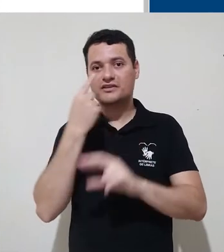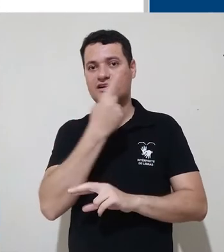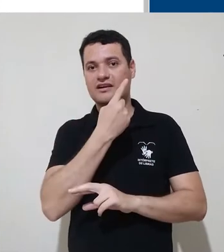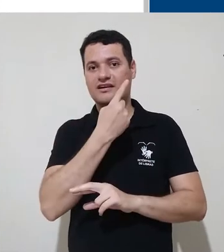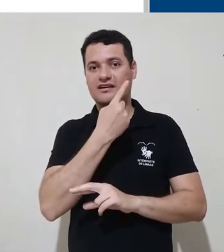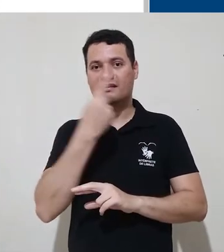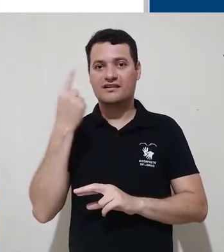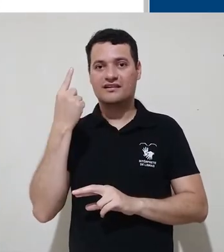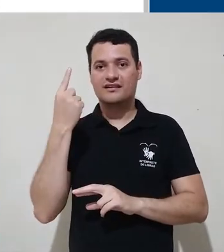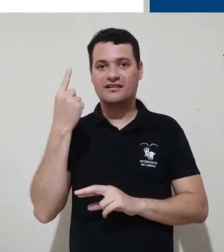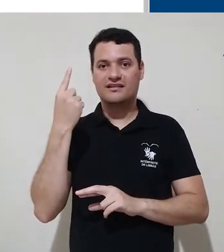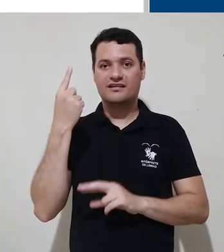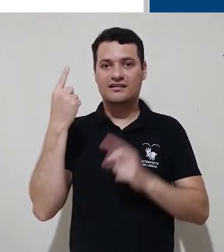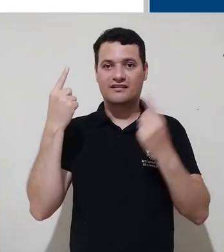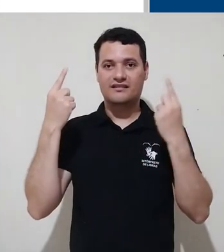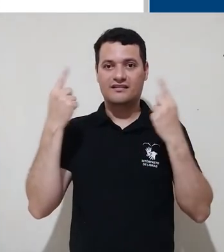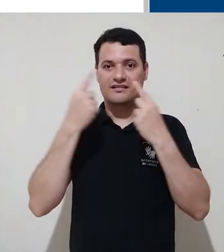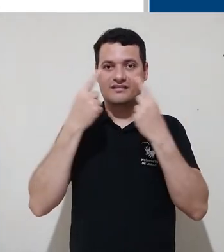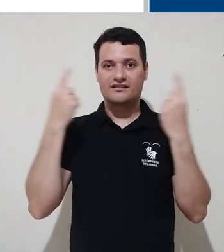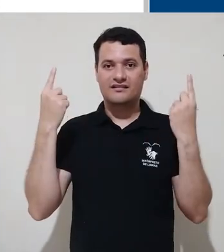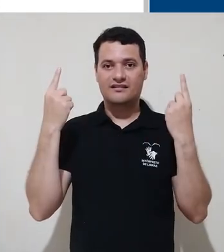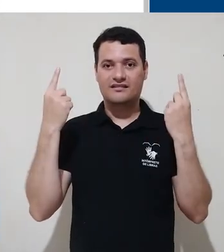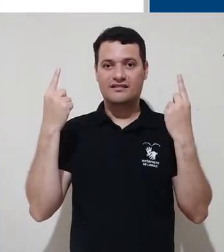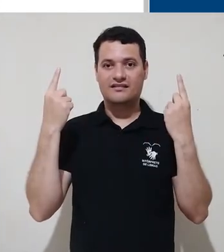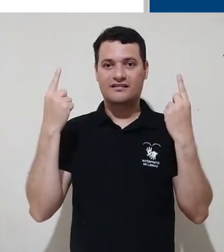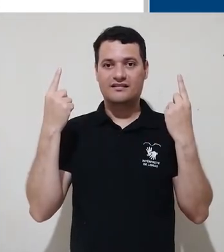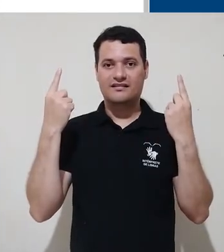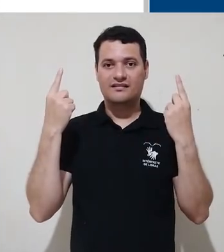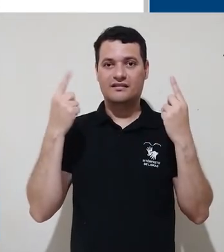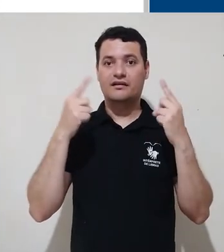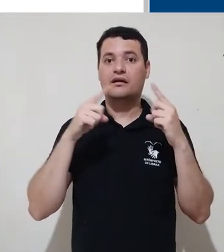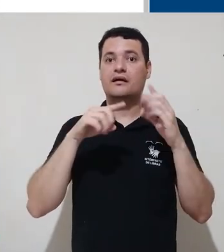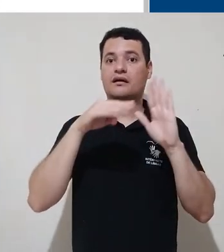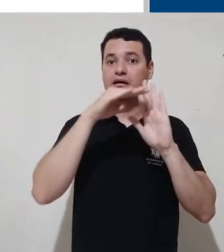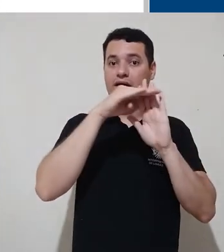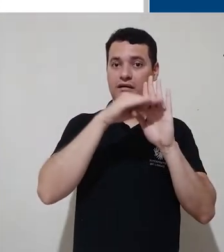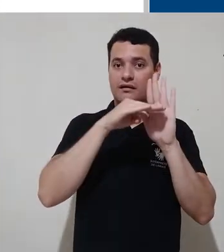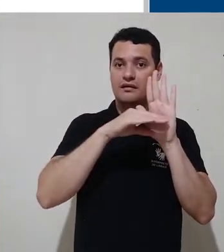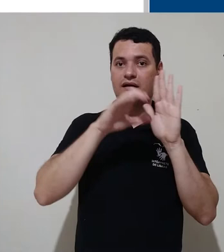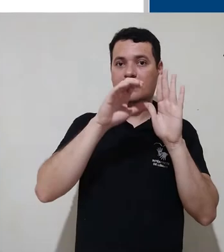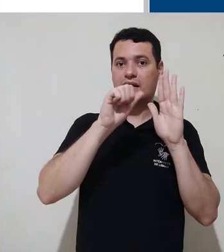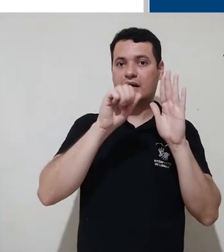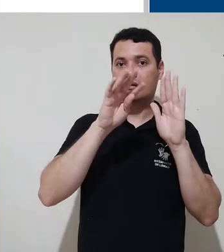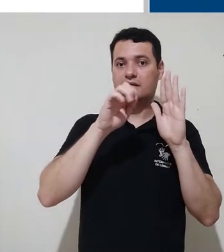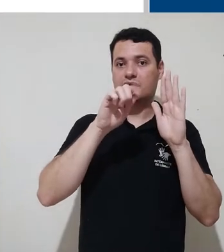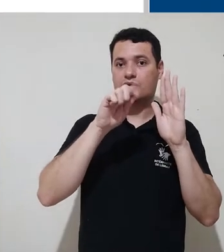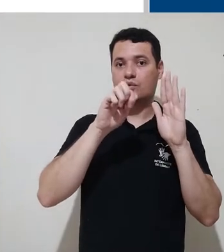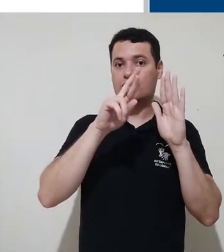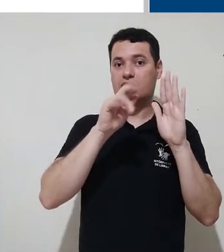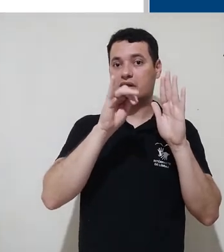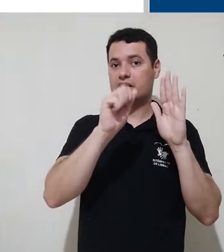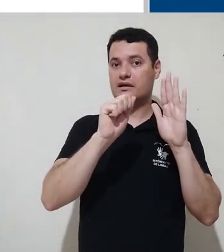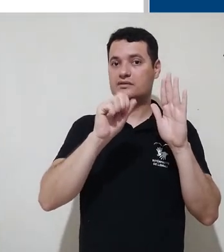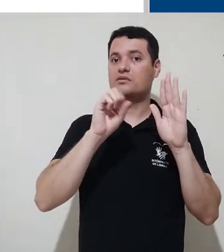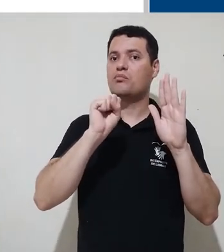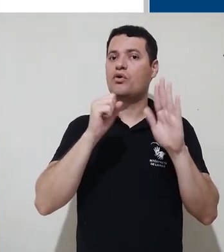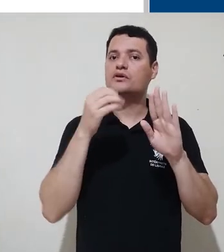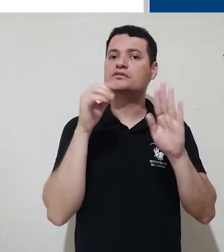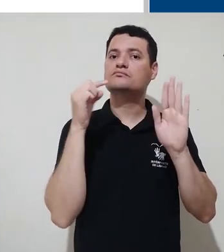Então, vamos ficar atentos à diferença. Categorias também podem ser acessadas